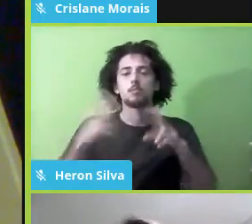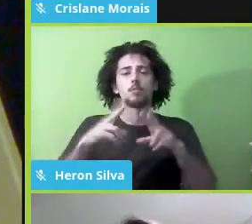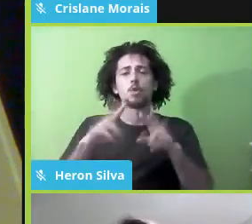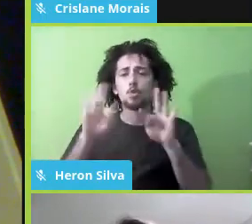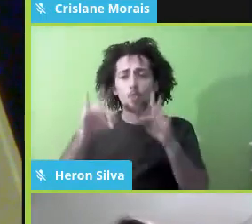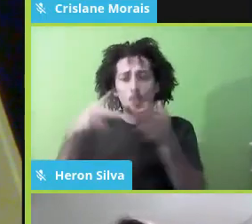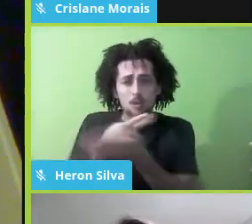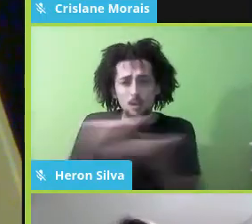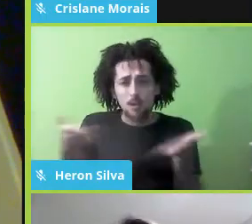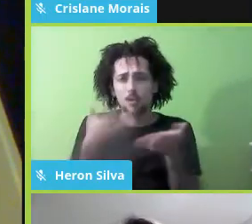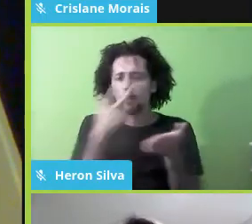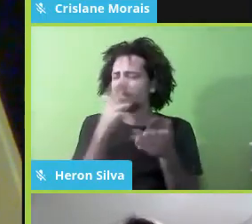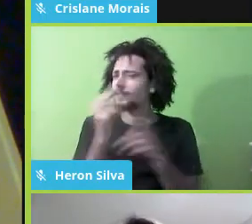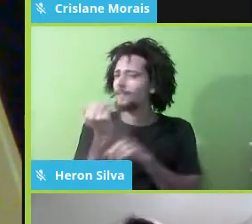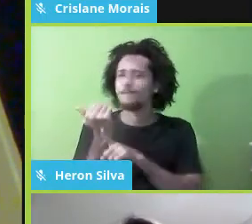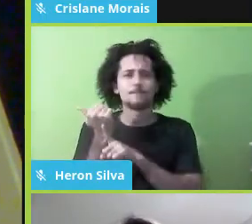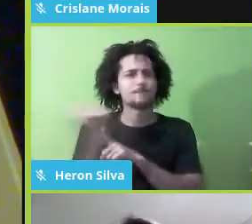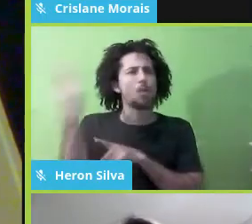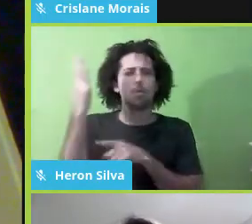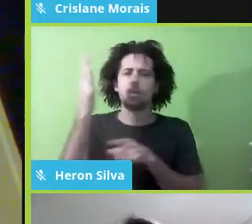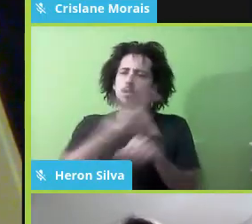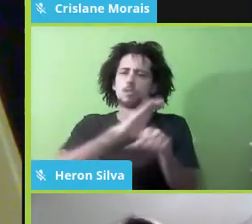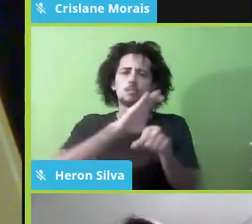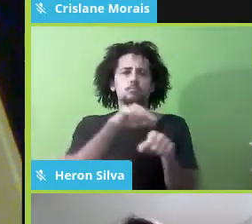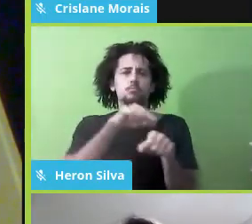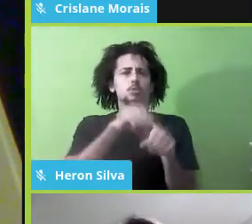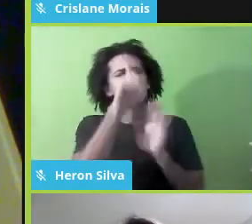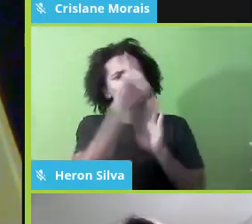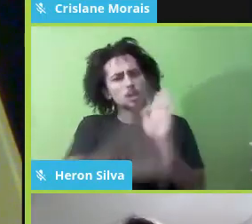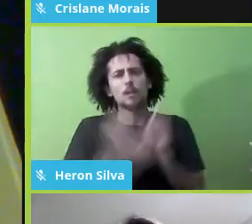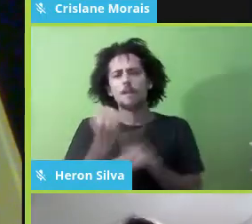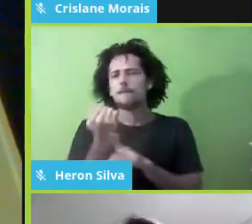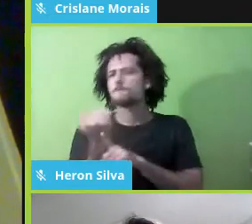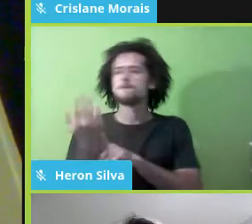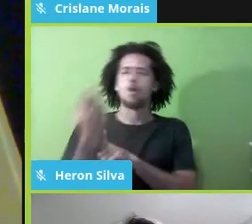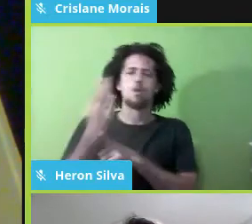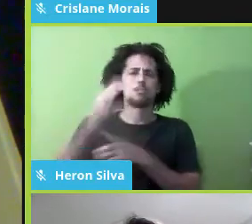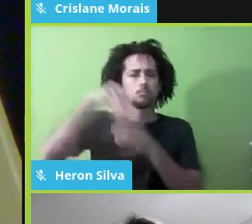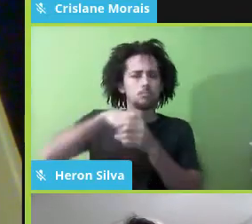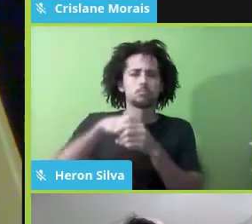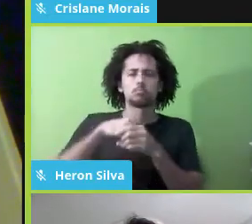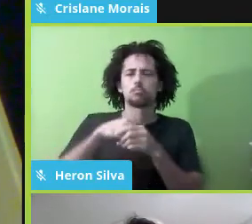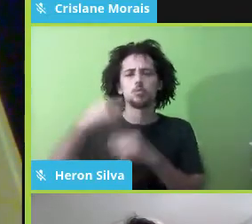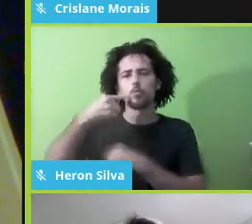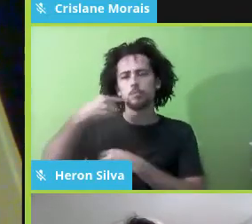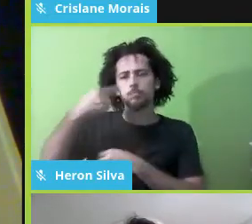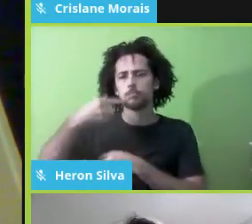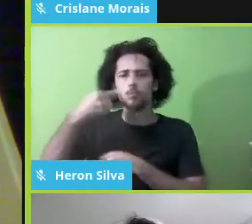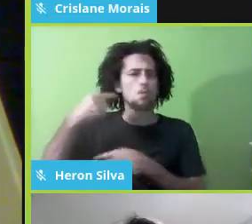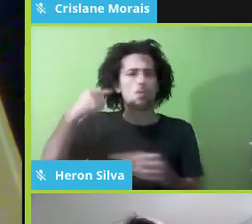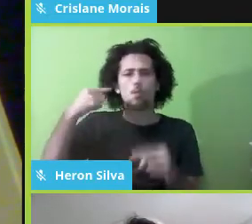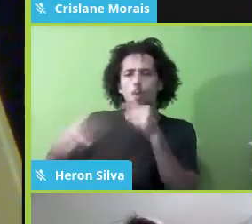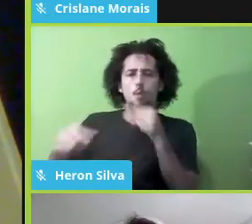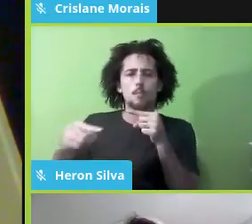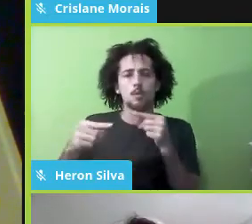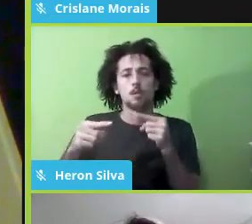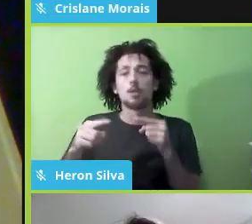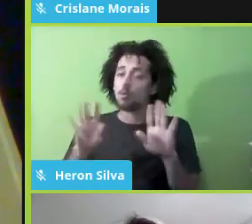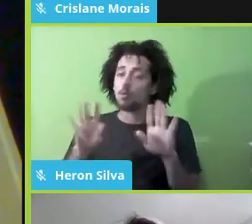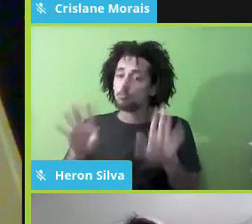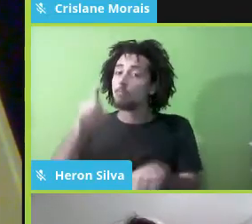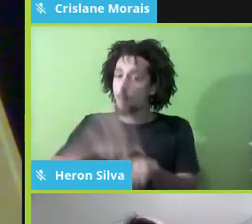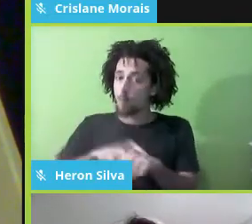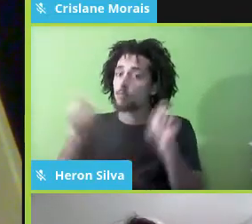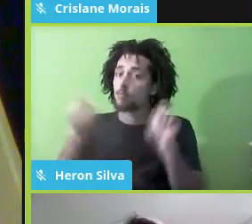fora, né? Do direito, da fora da Constituição, e isso, uma hora, vai ter que ter uma resposta, porque,